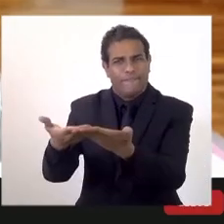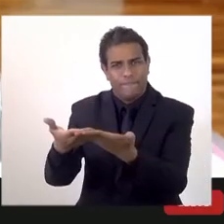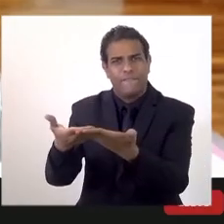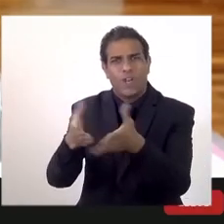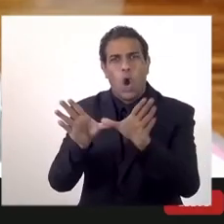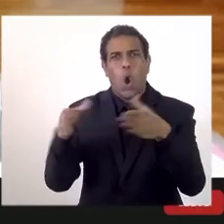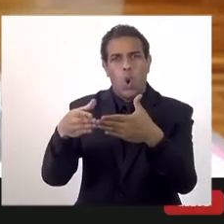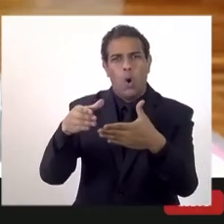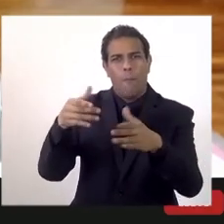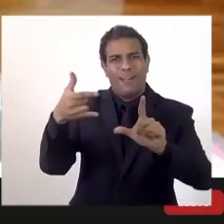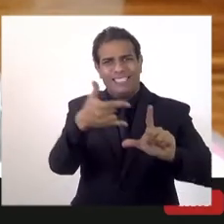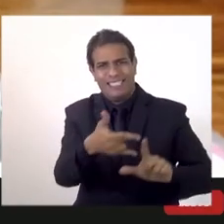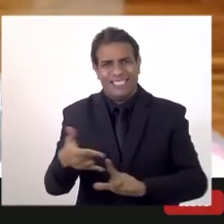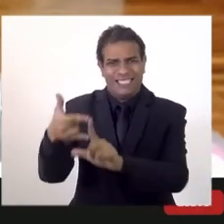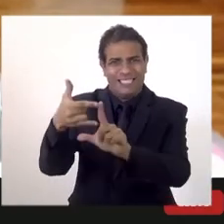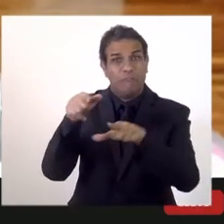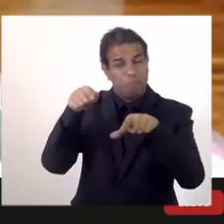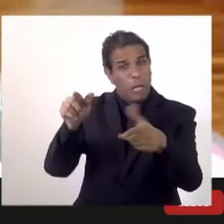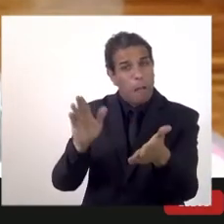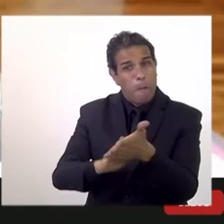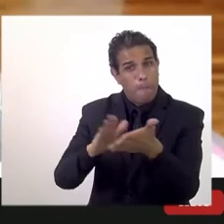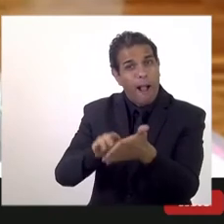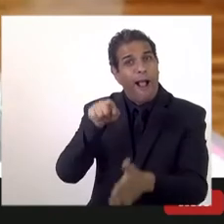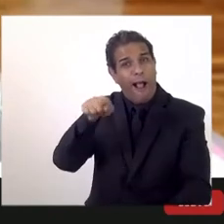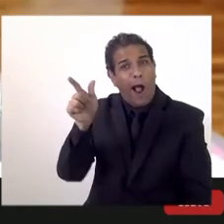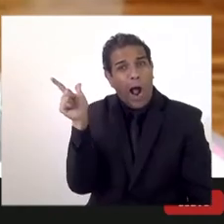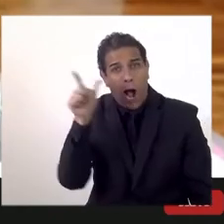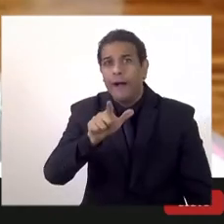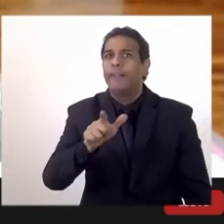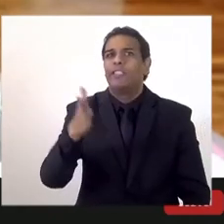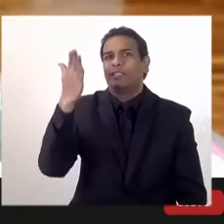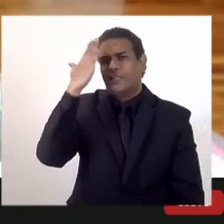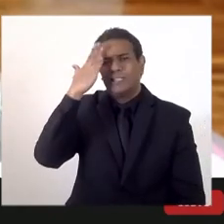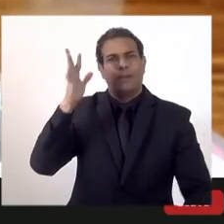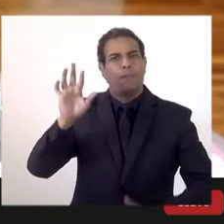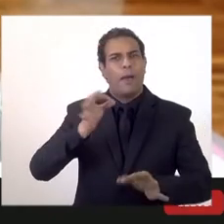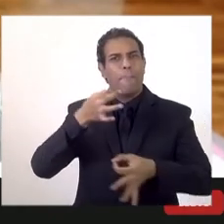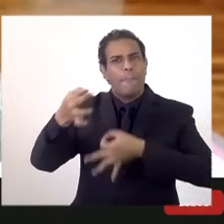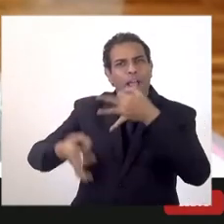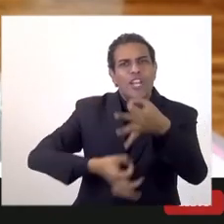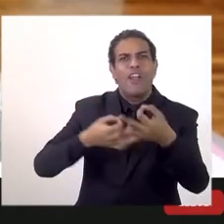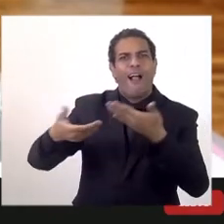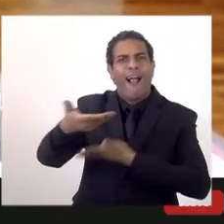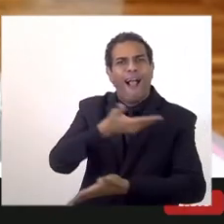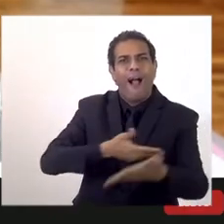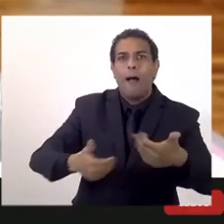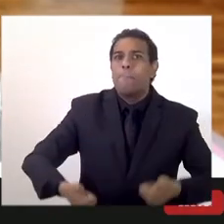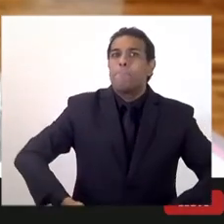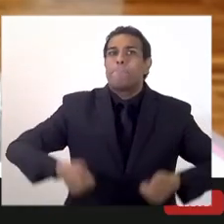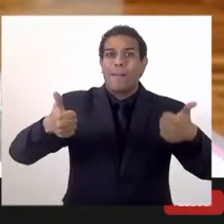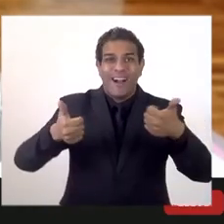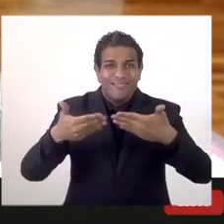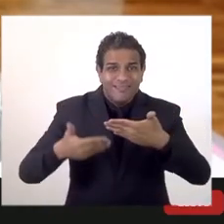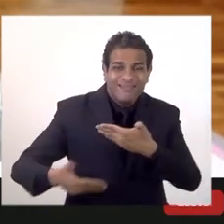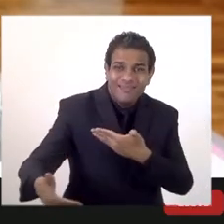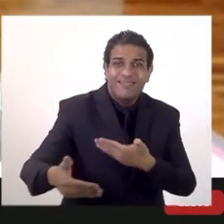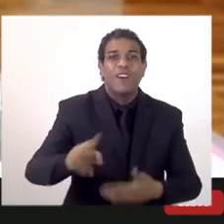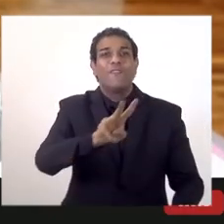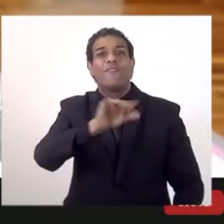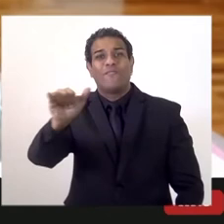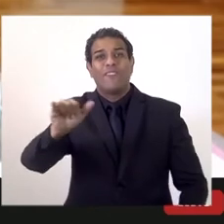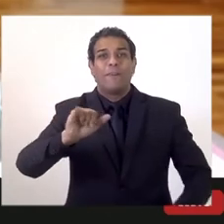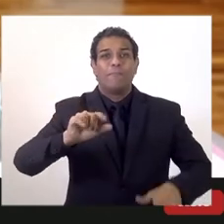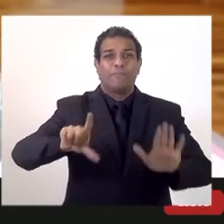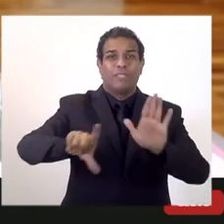todos e é isso aí parabéns a gente está disposto a ouvir e a ideia é que a gente possa fazer agora na lei